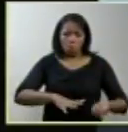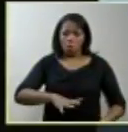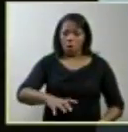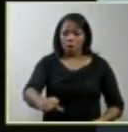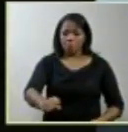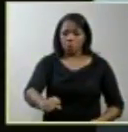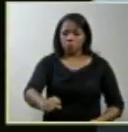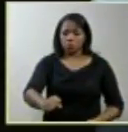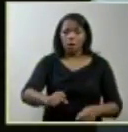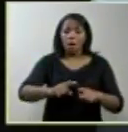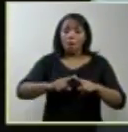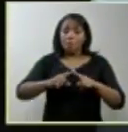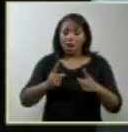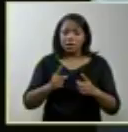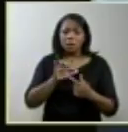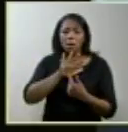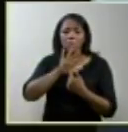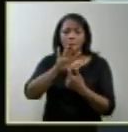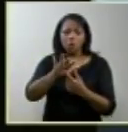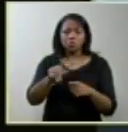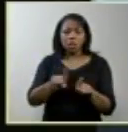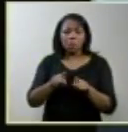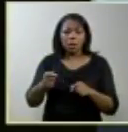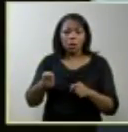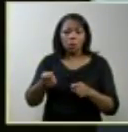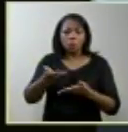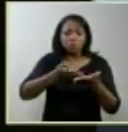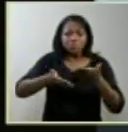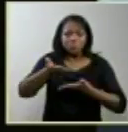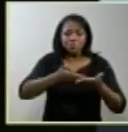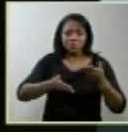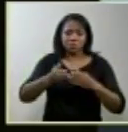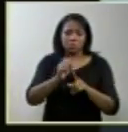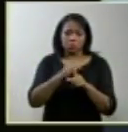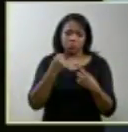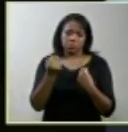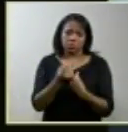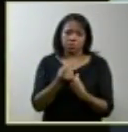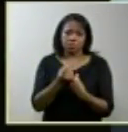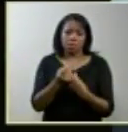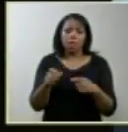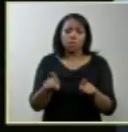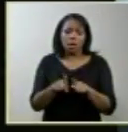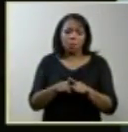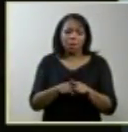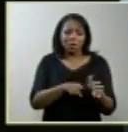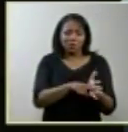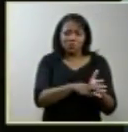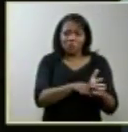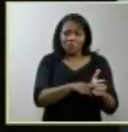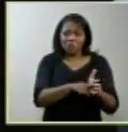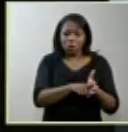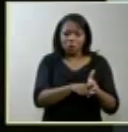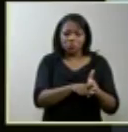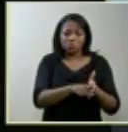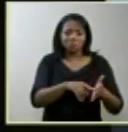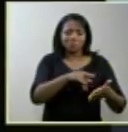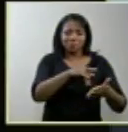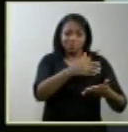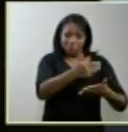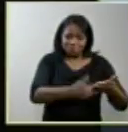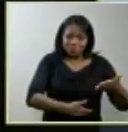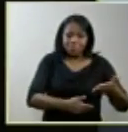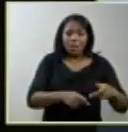nos mostram é a dinâmica da vida social o diagnóstico de anencefalia lança uma situação ética inesperada